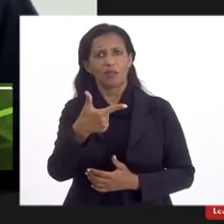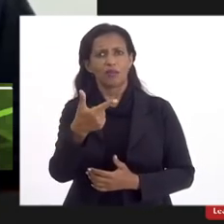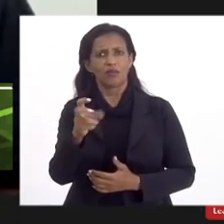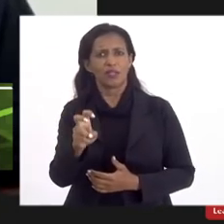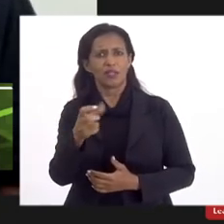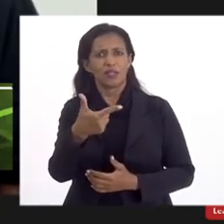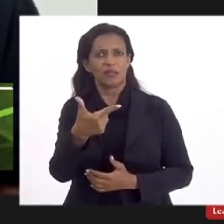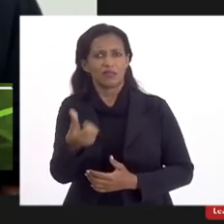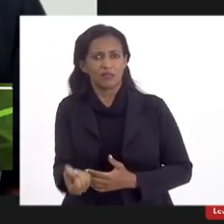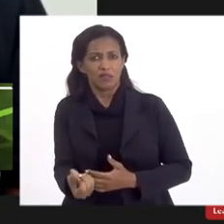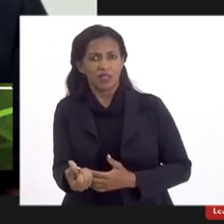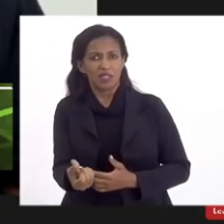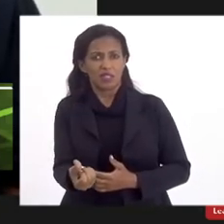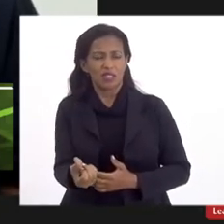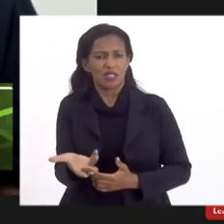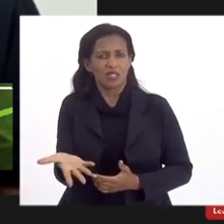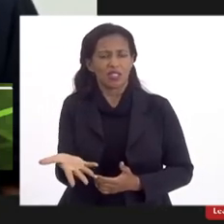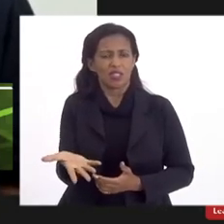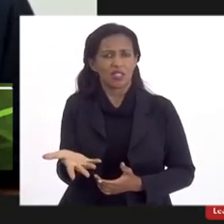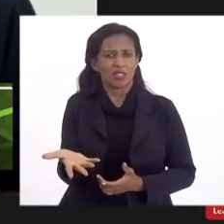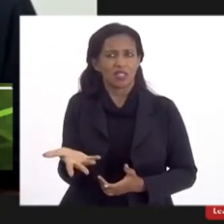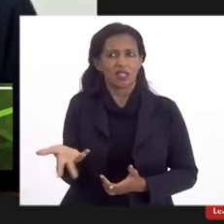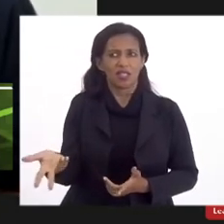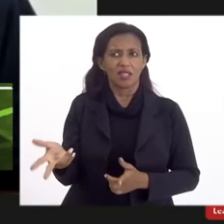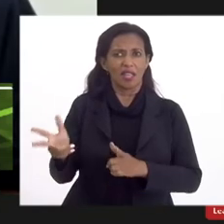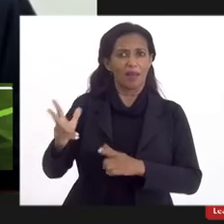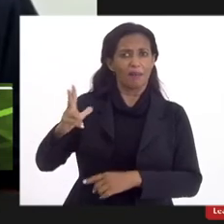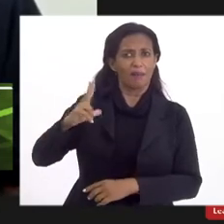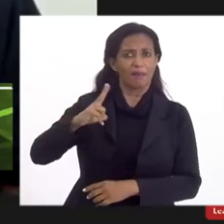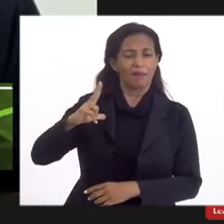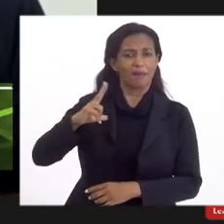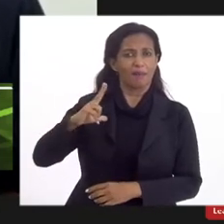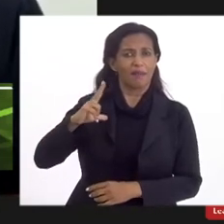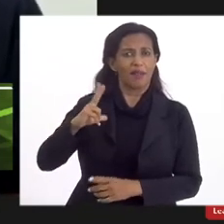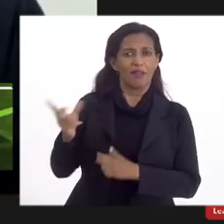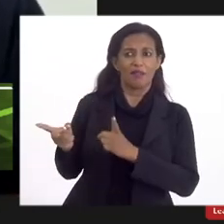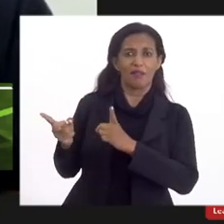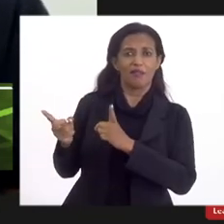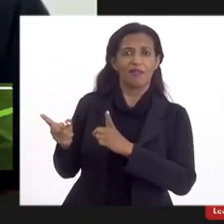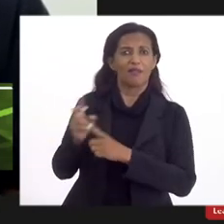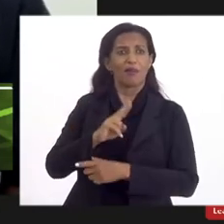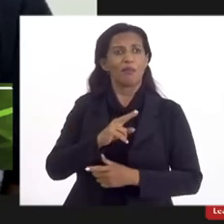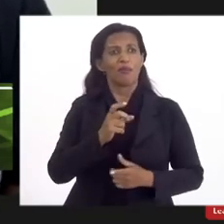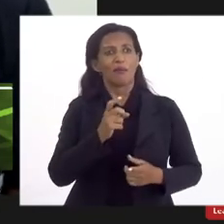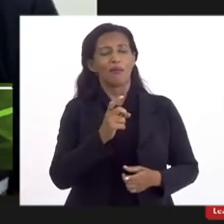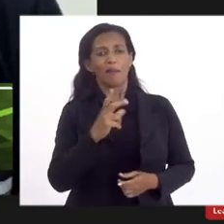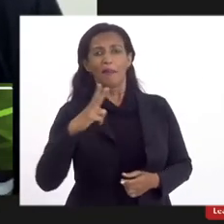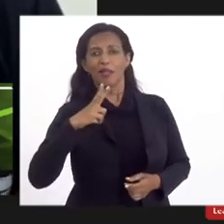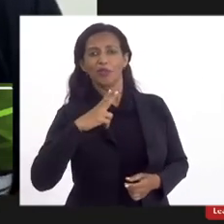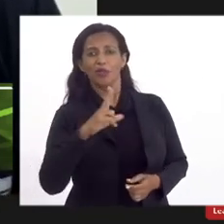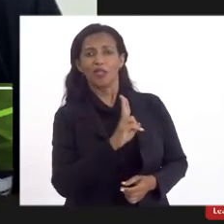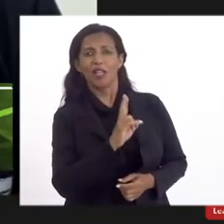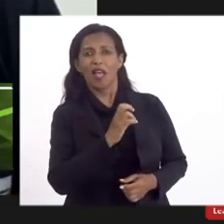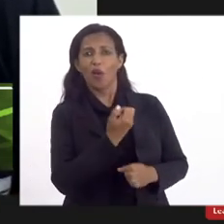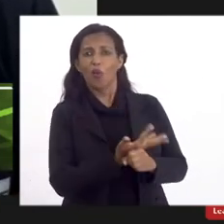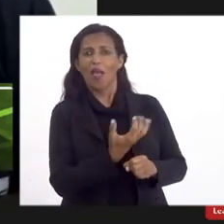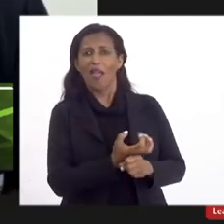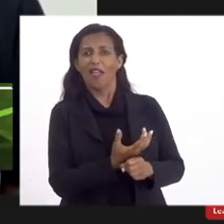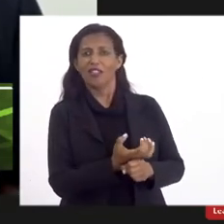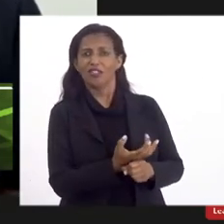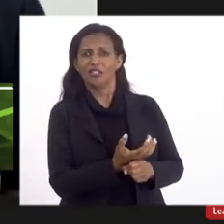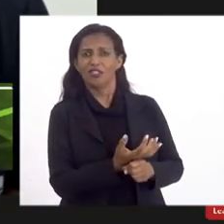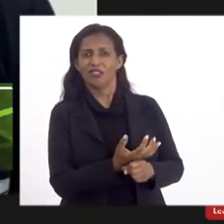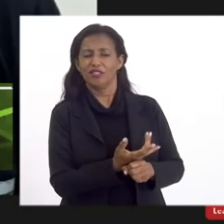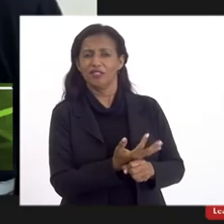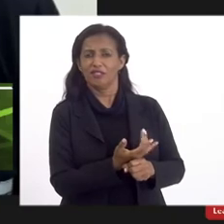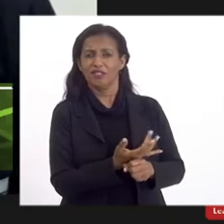que são privatização depois que incorporar o ESO vamos privatizar o ERG quer dizer e vem